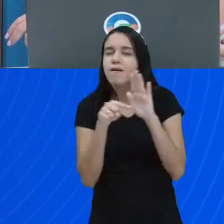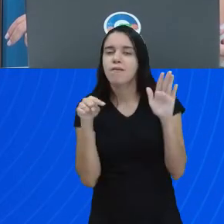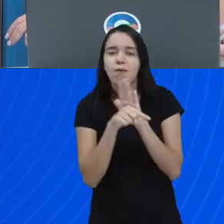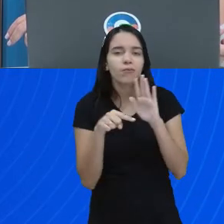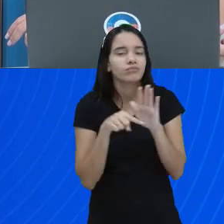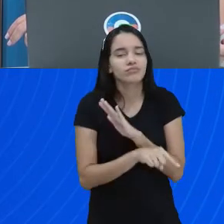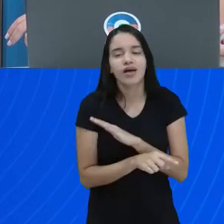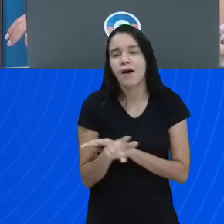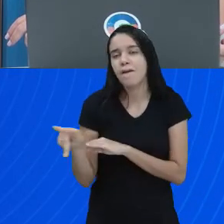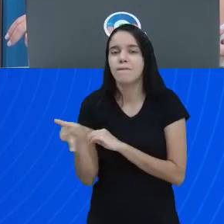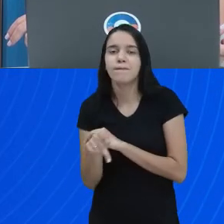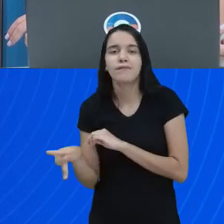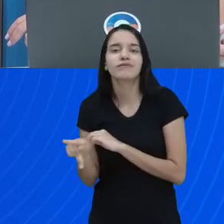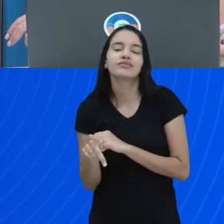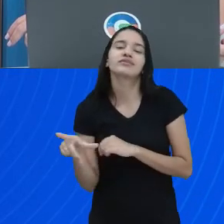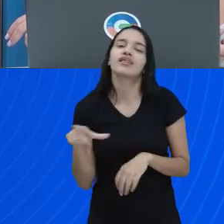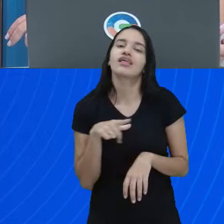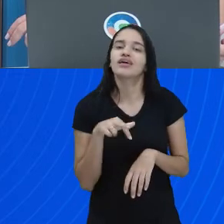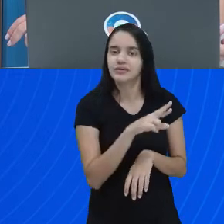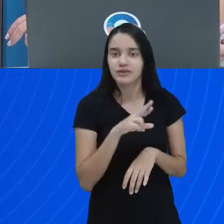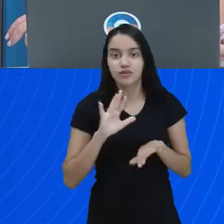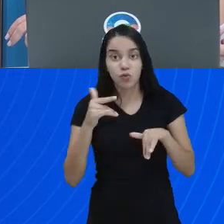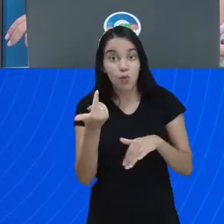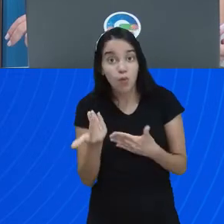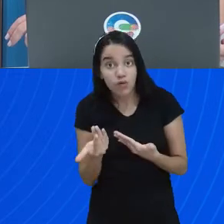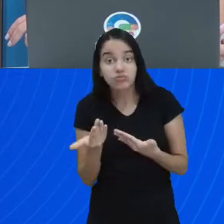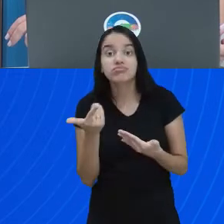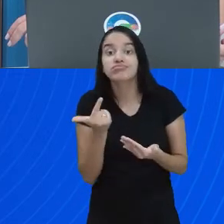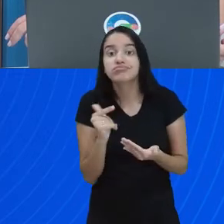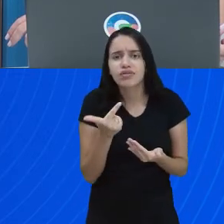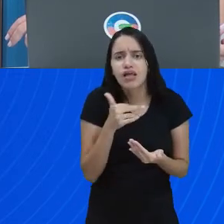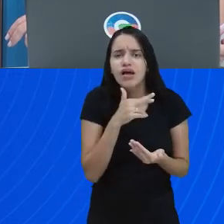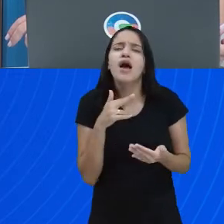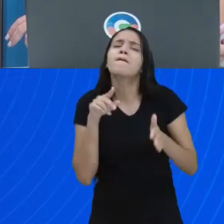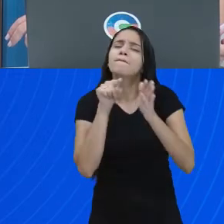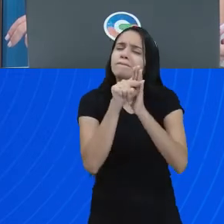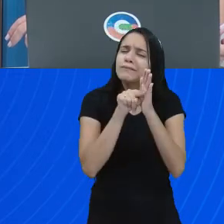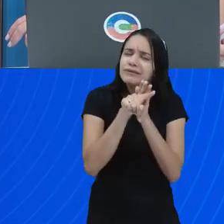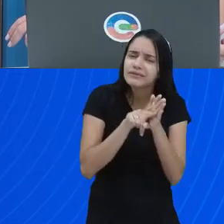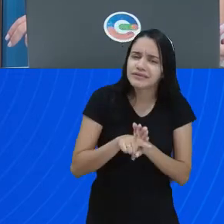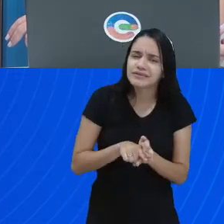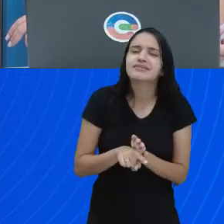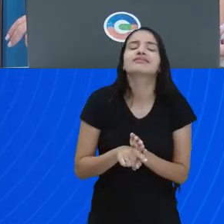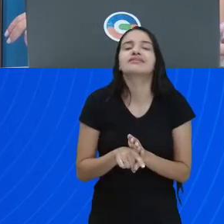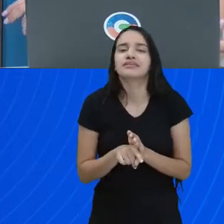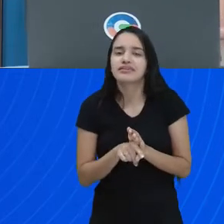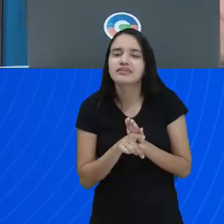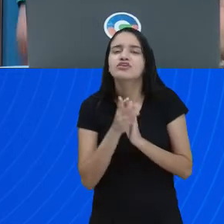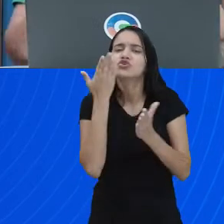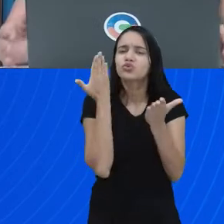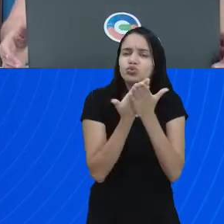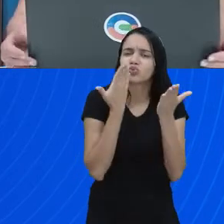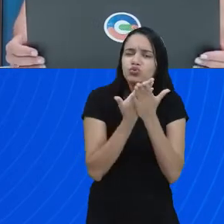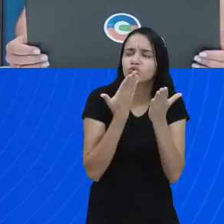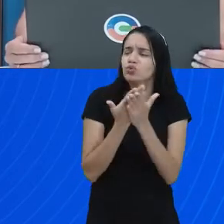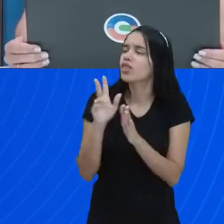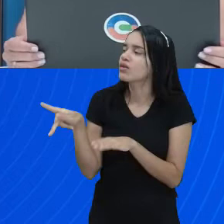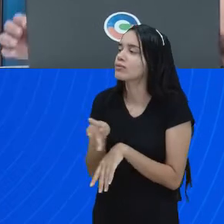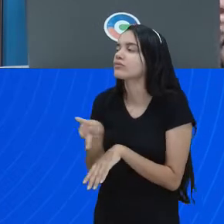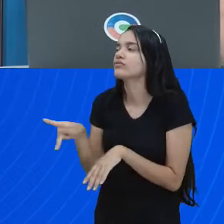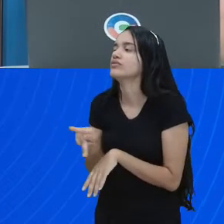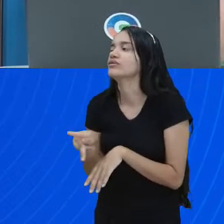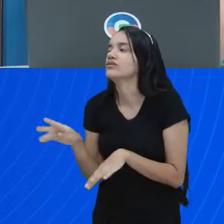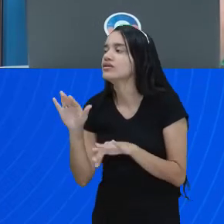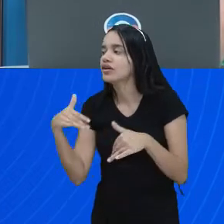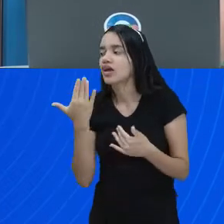professora Cátia, olha, tem a resposta. E quando ela não tem a resposta, ela pesquisa, ela estuda. Não é, professora Cátia?